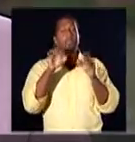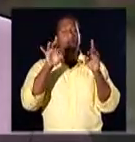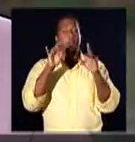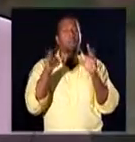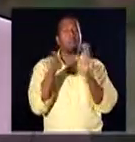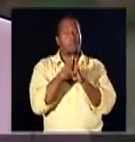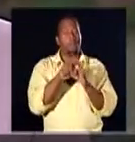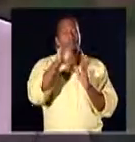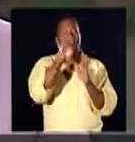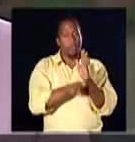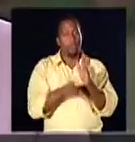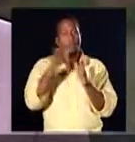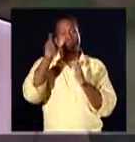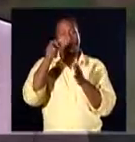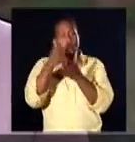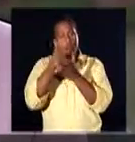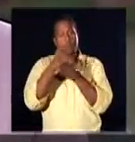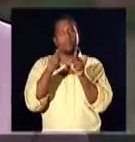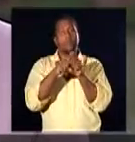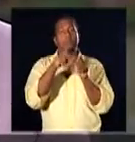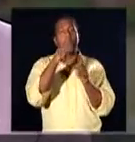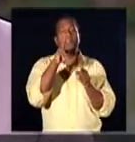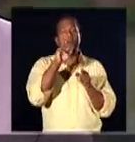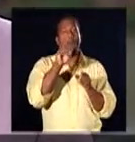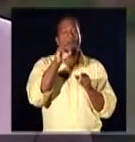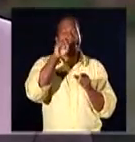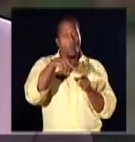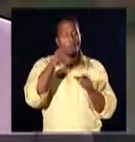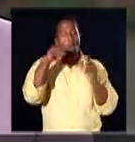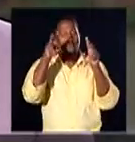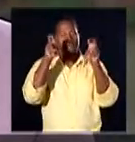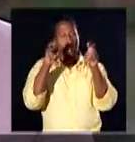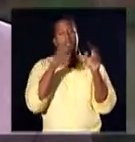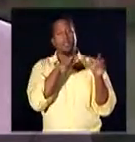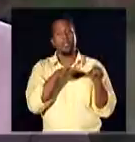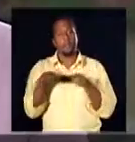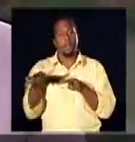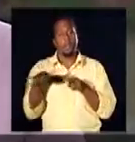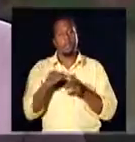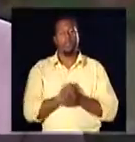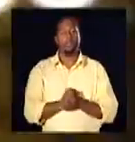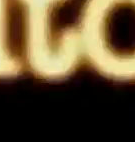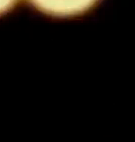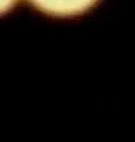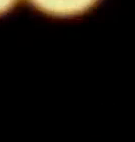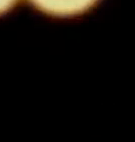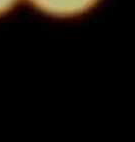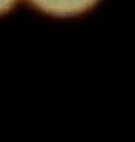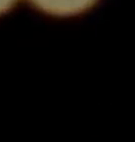especializadas de defesa do consumidor e o Procon. Este é o tema da Matéria da Semana.